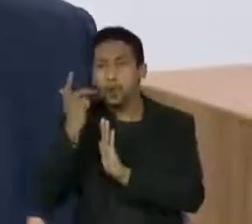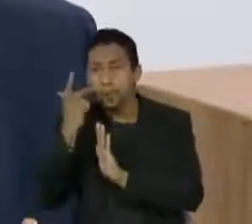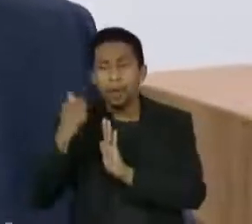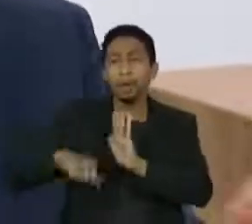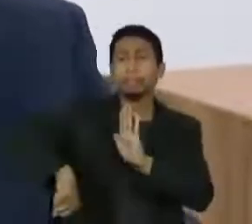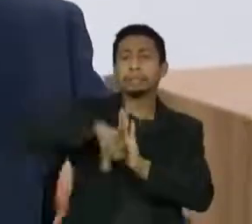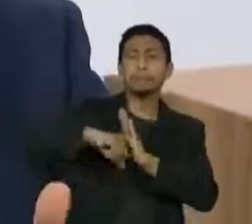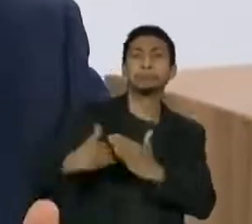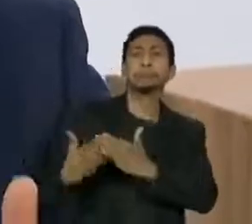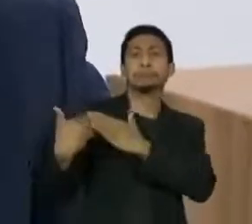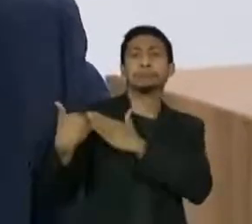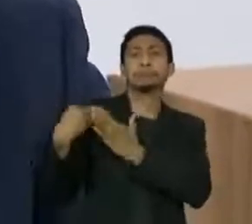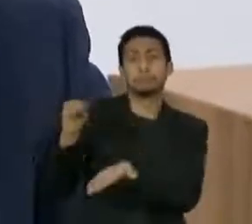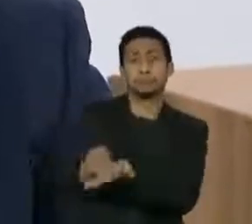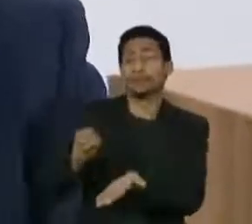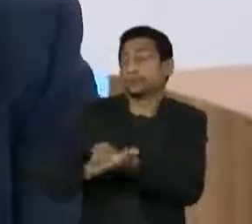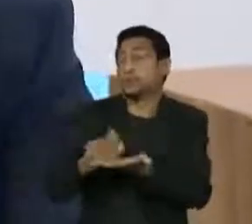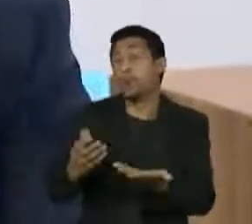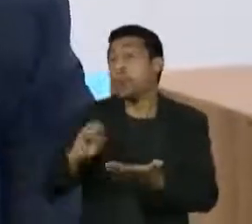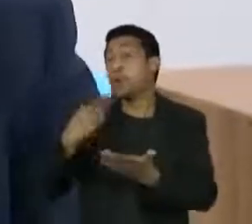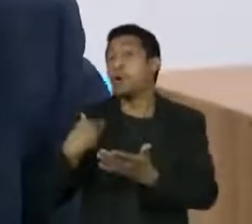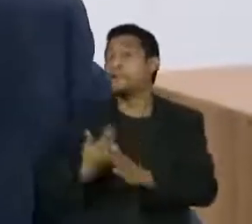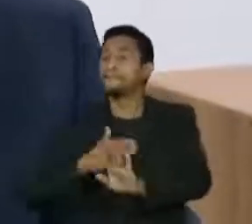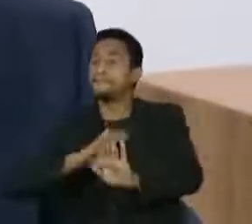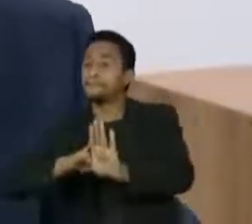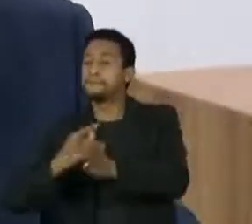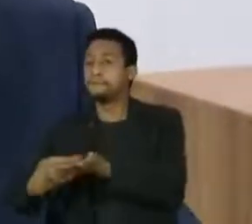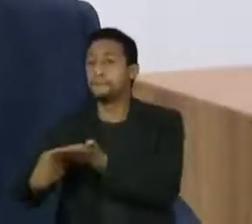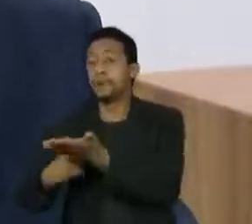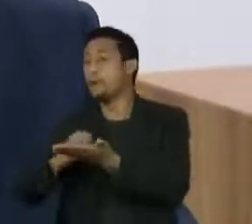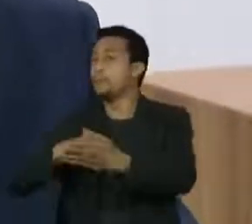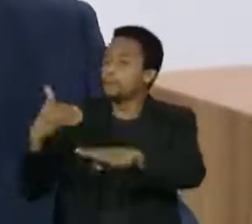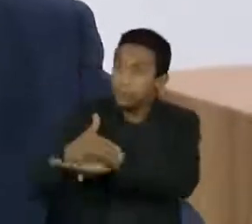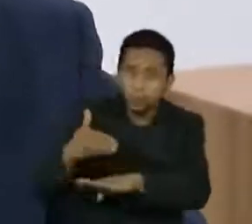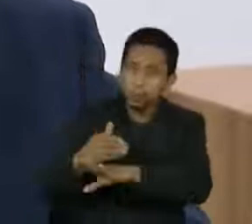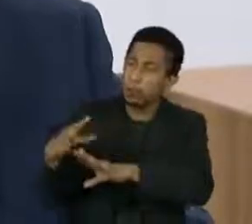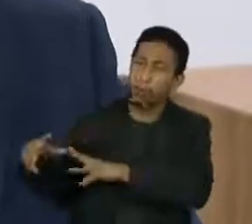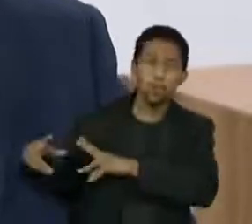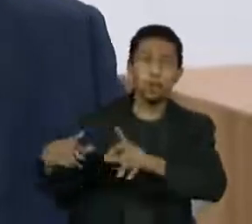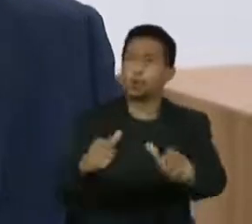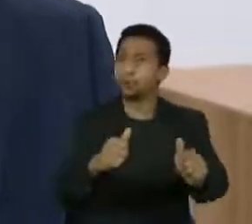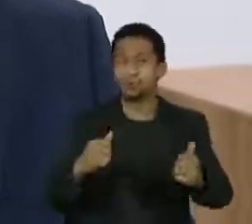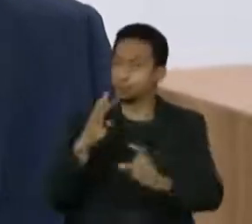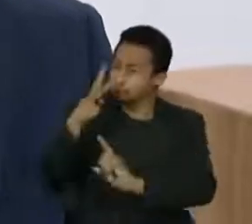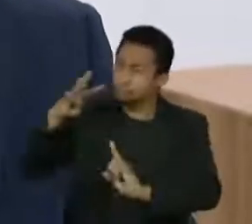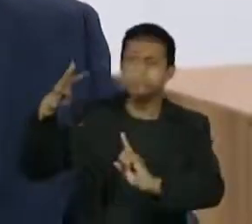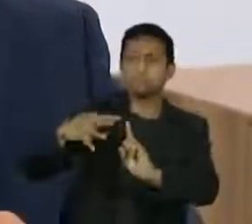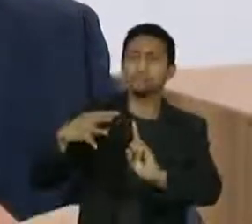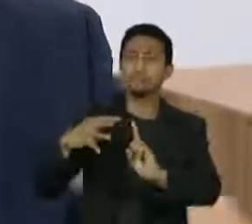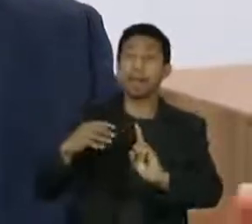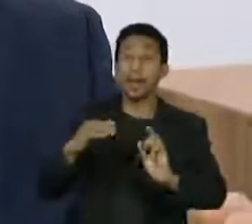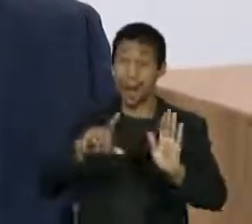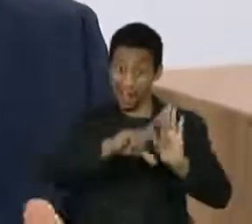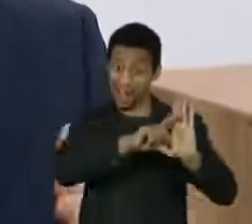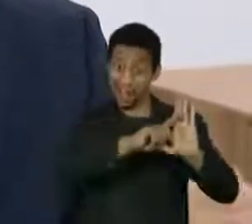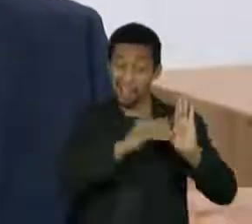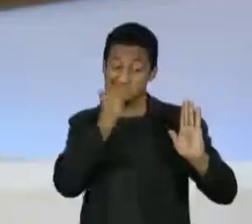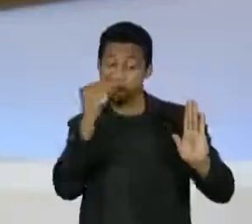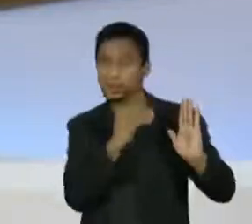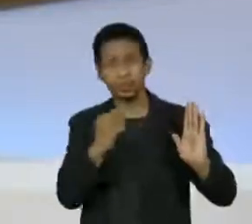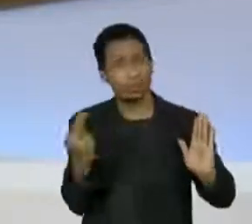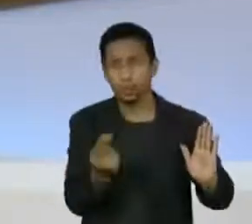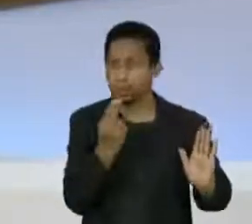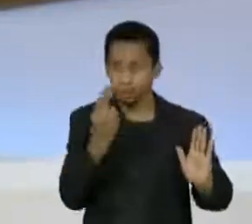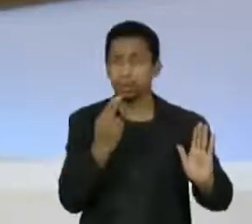seja como autor, seja como co-autor, seja como partícipe. Todos, ninguém está acima da Lui, nem militares, nem